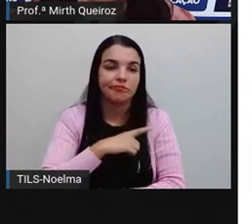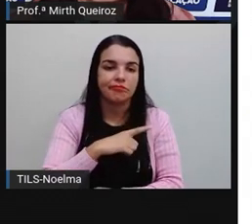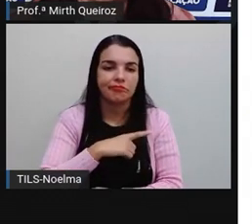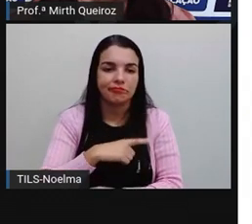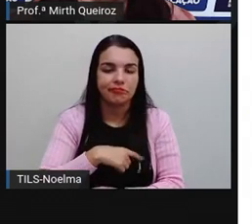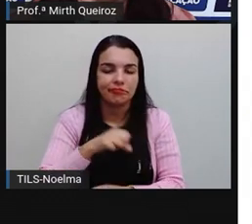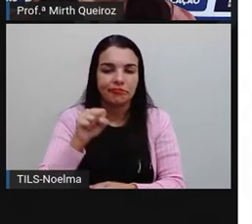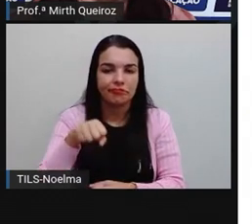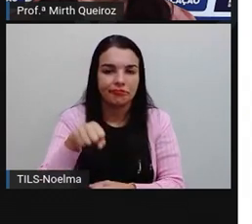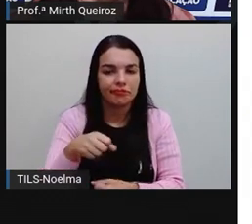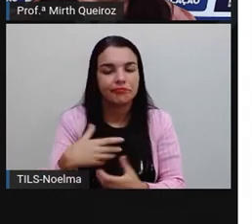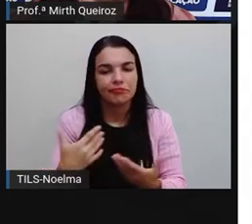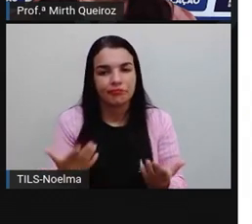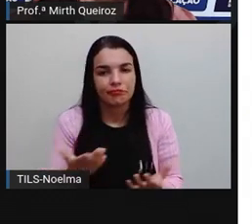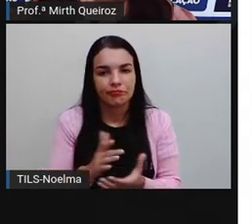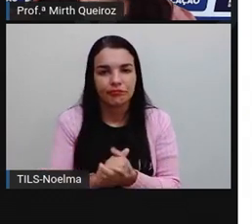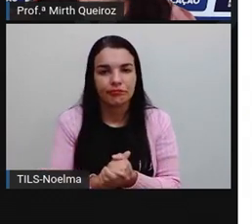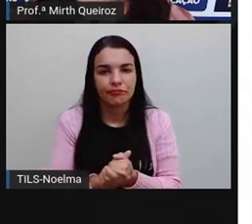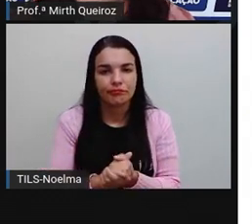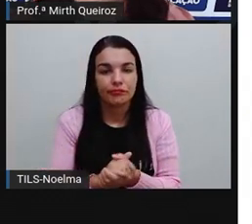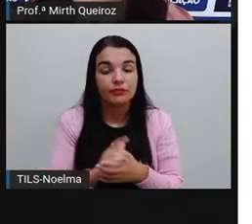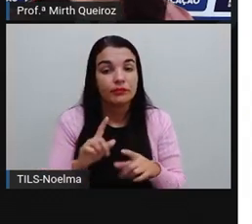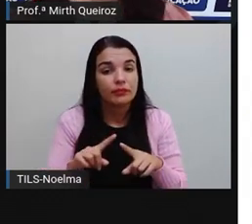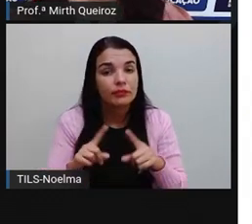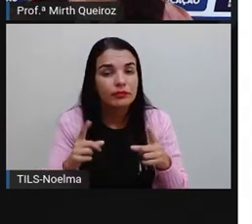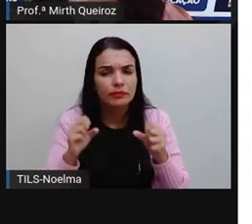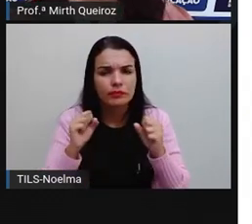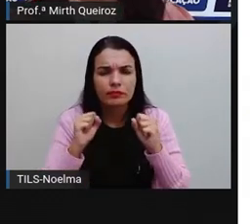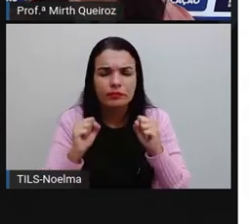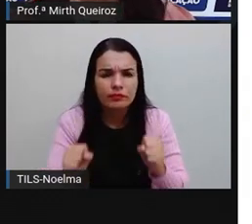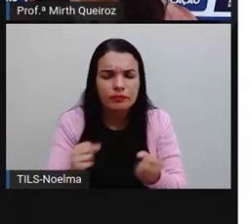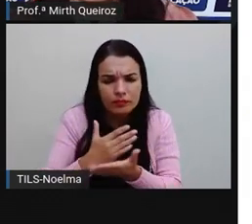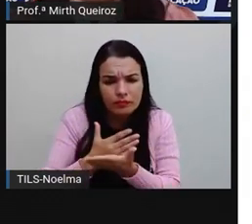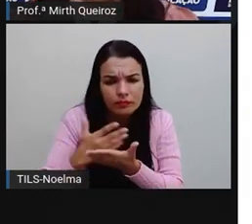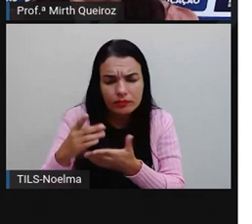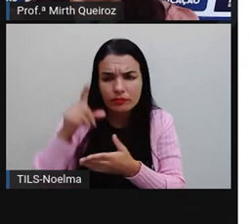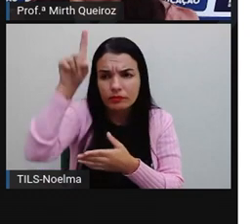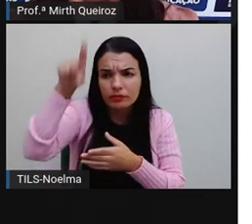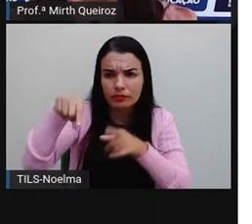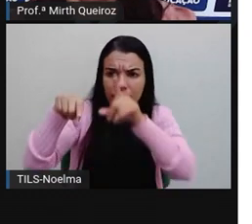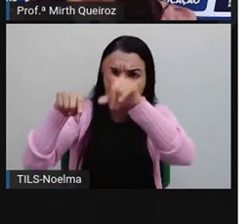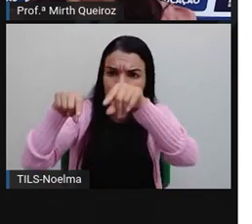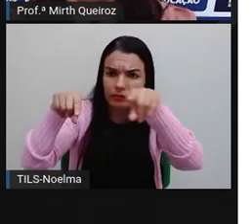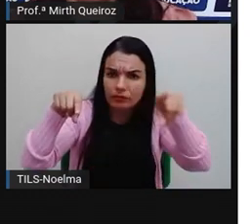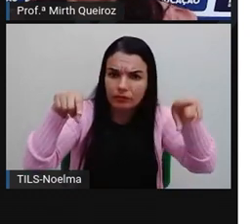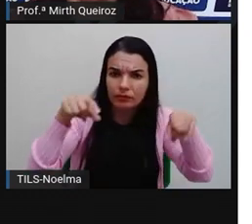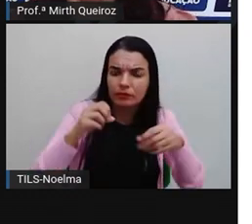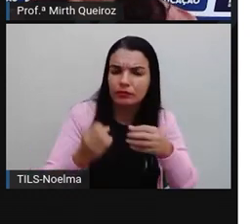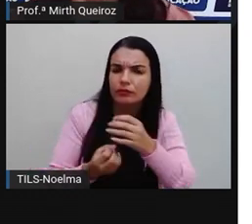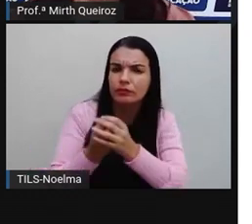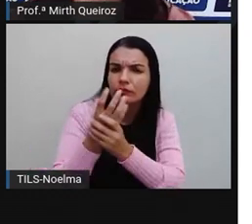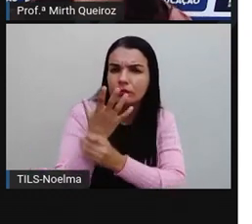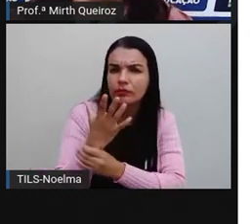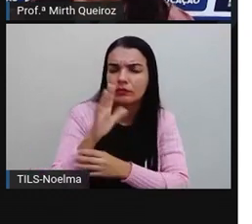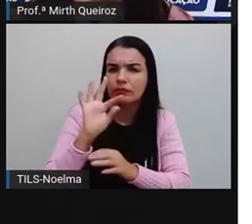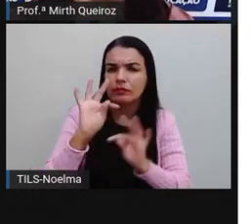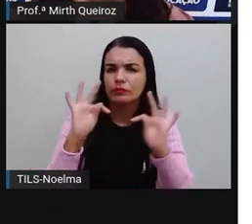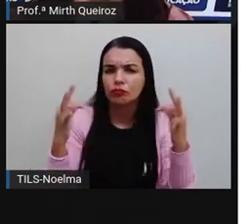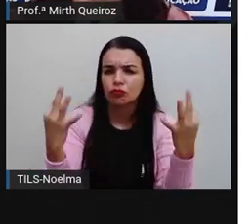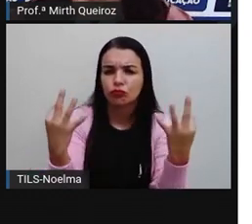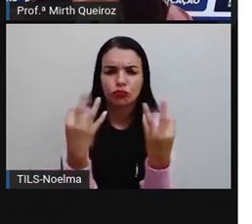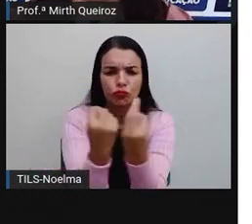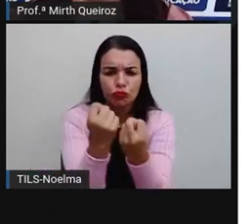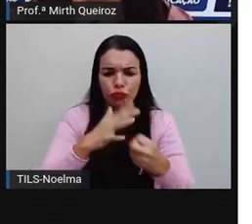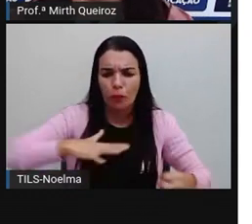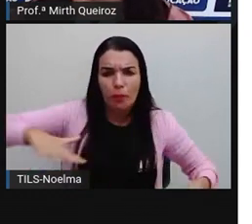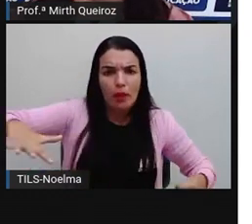de áreas desmatadas. É possível, a partir deste gráfico, descobrirmos o total de